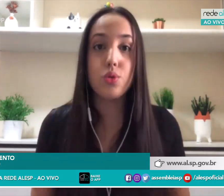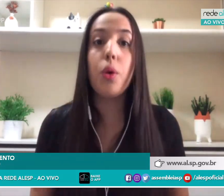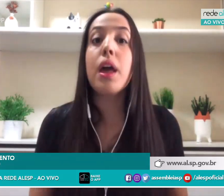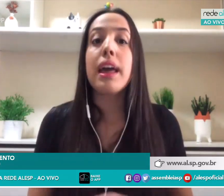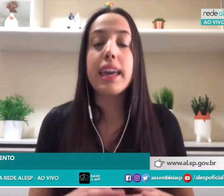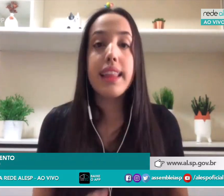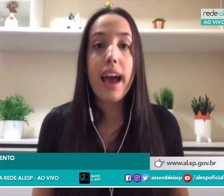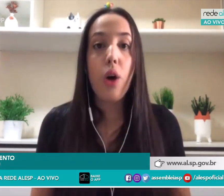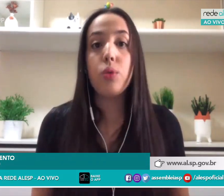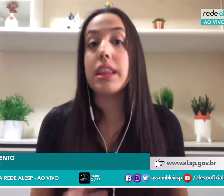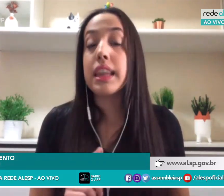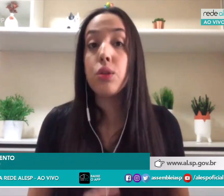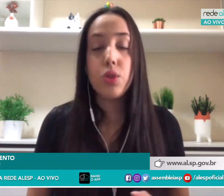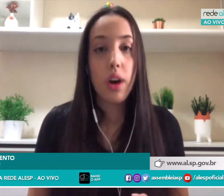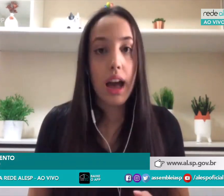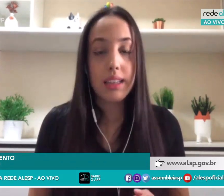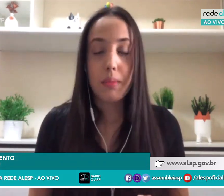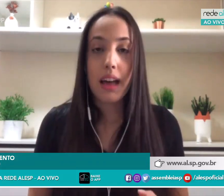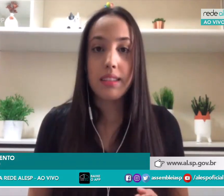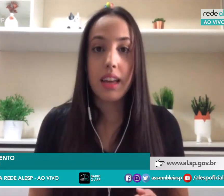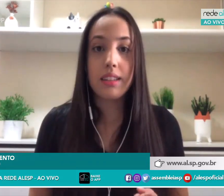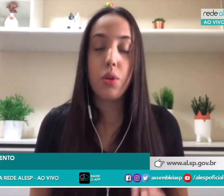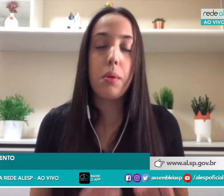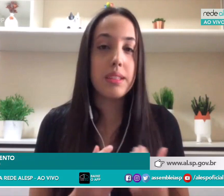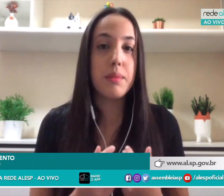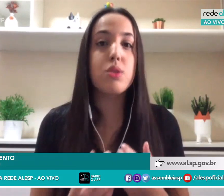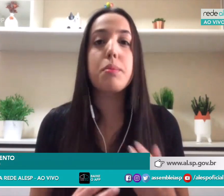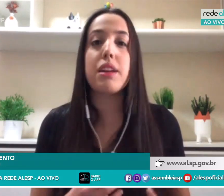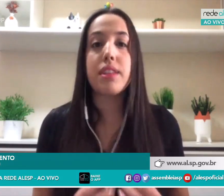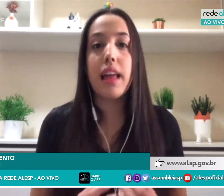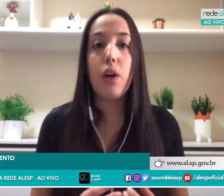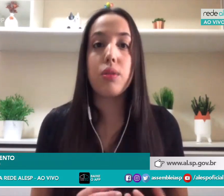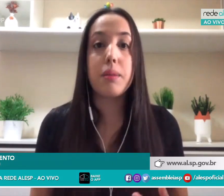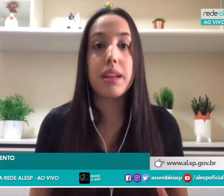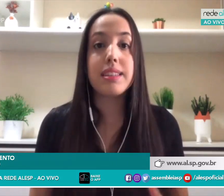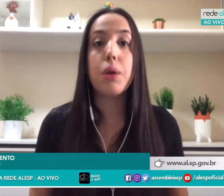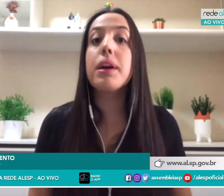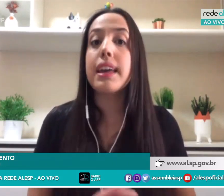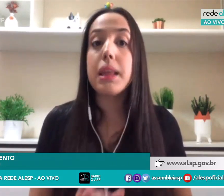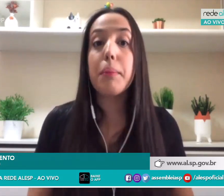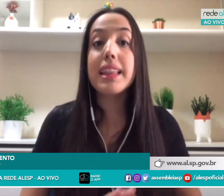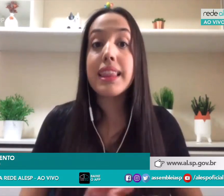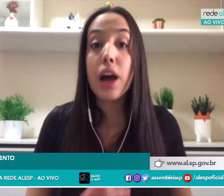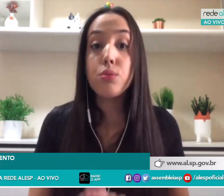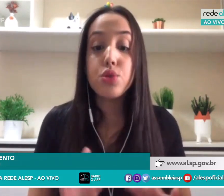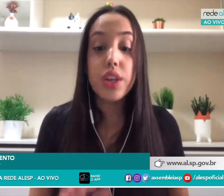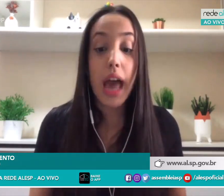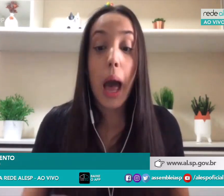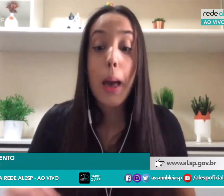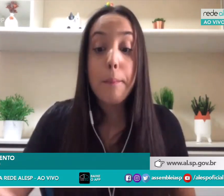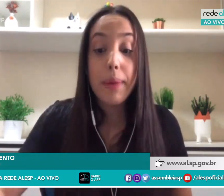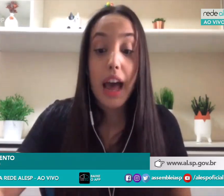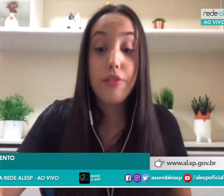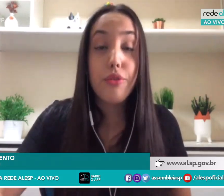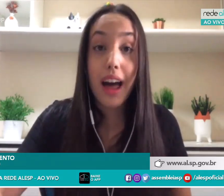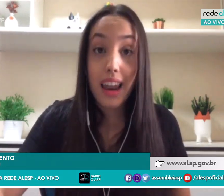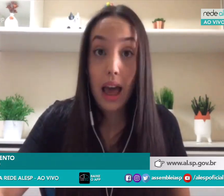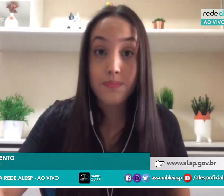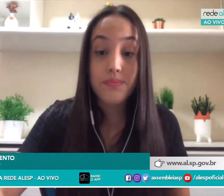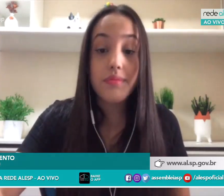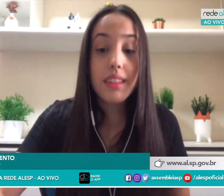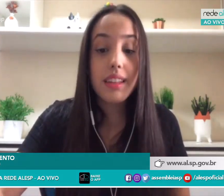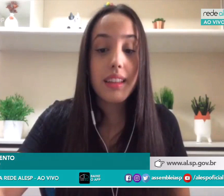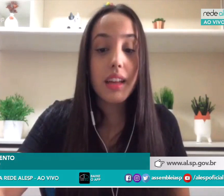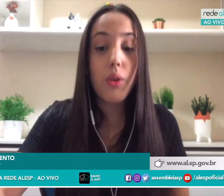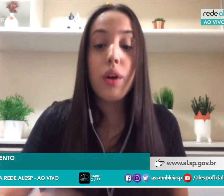rosto ideal não tocar as máscaras com as mãos para evitar a contaminação e também não tirar para falar